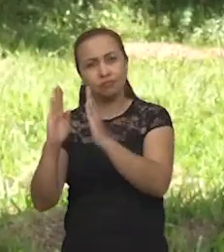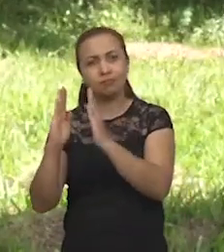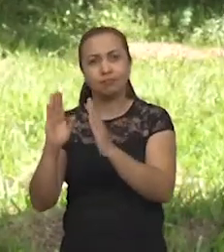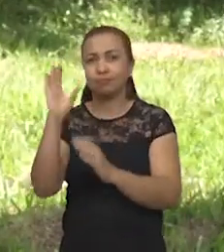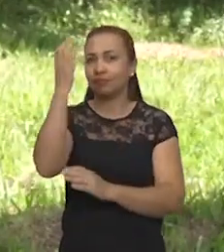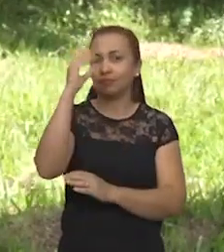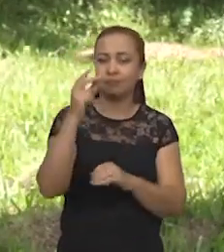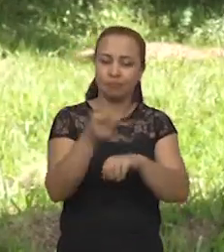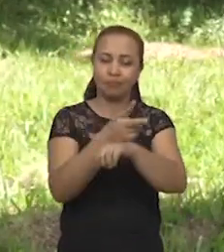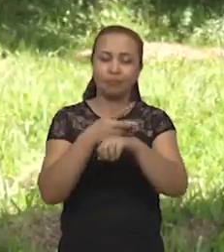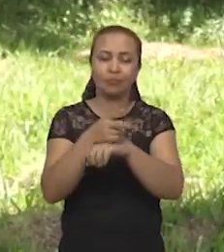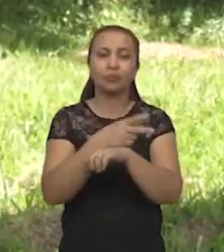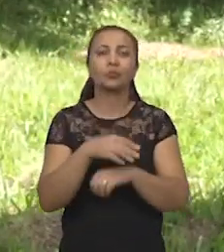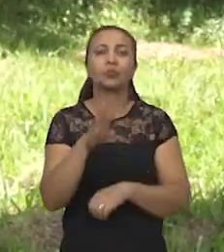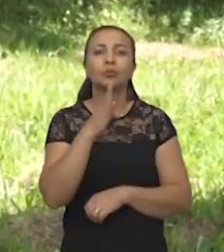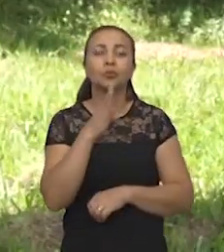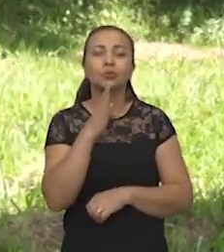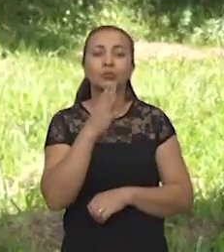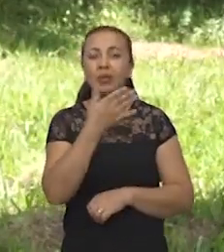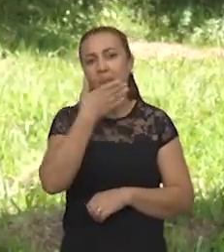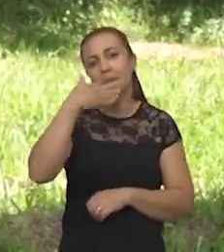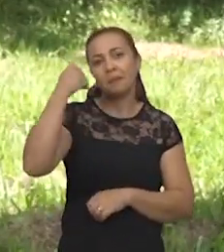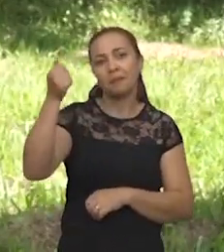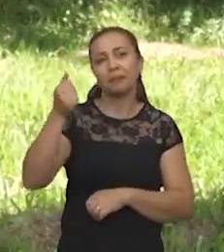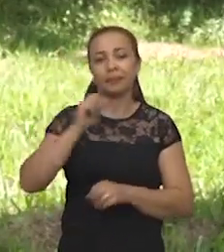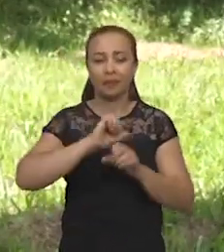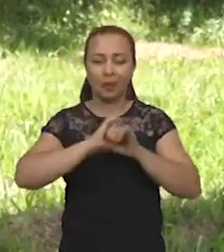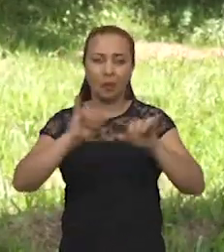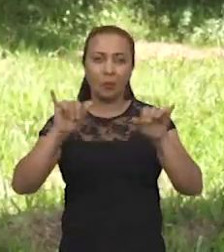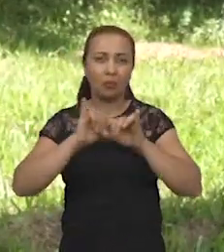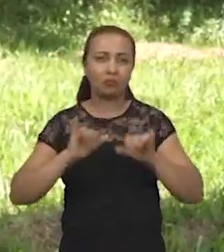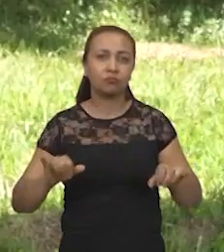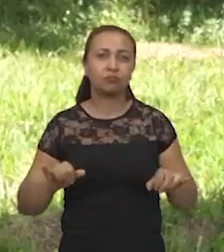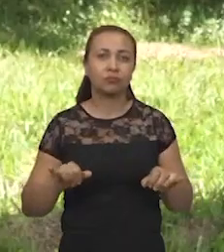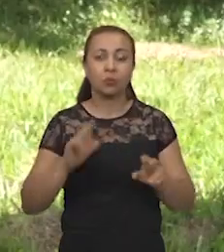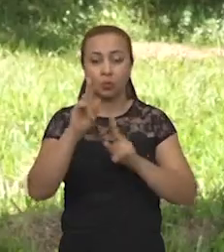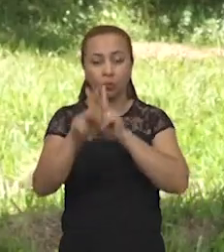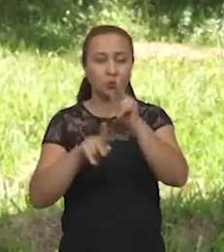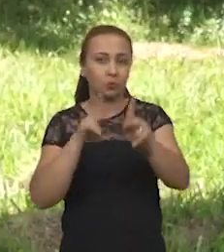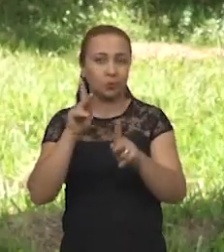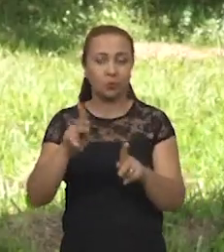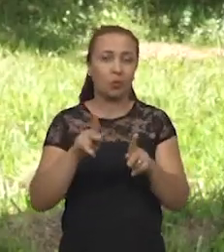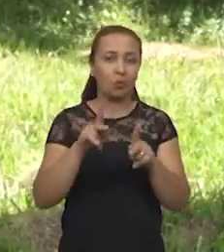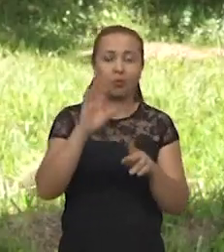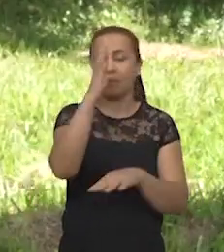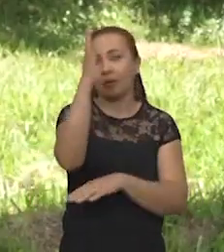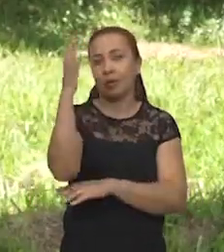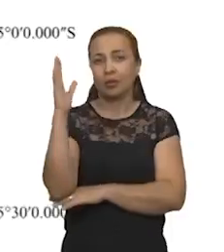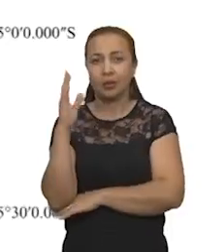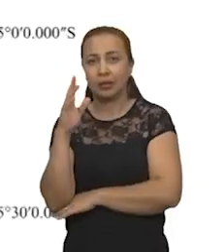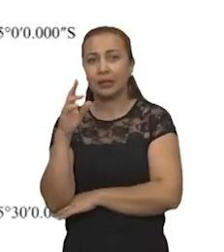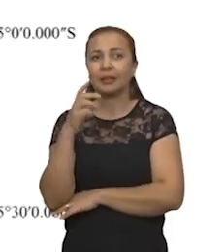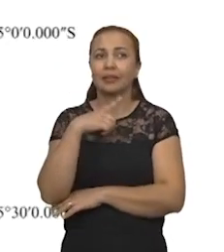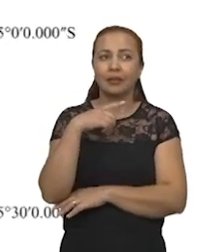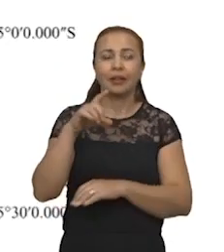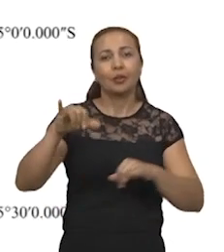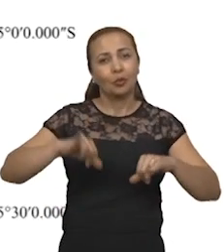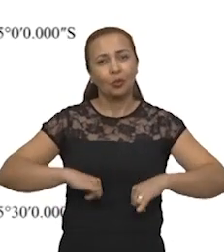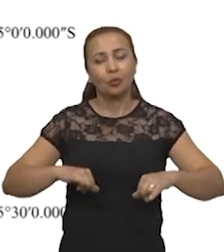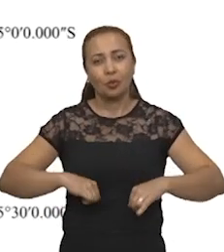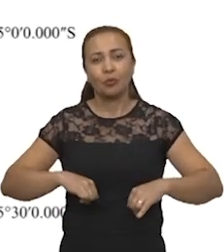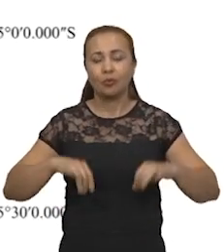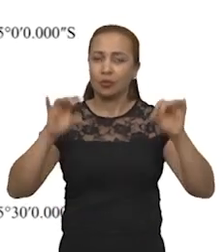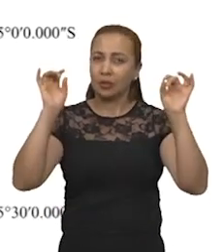que busca, então, conhecer melhor a distribuição dessas populações de espécies ameaçadas. Então, a gente tem